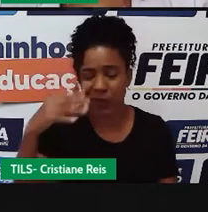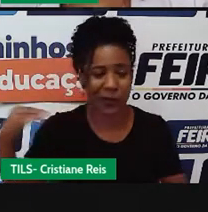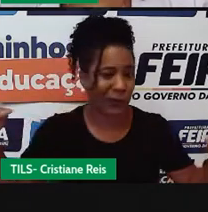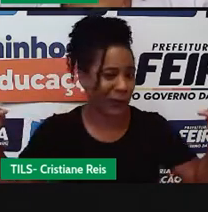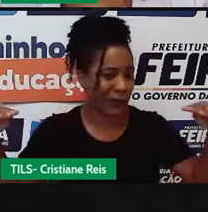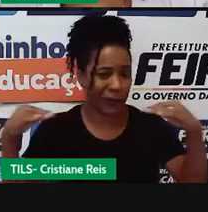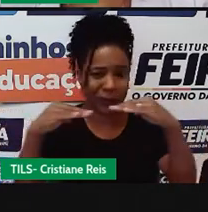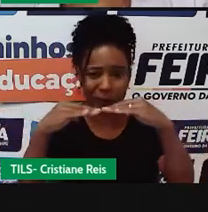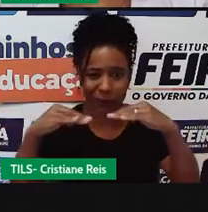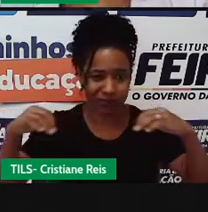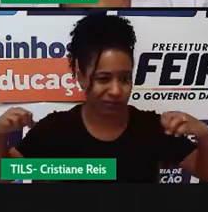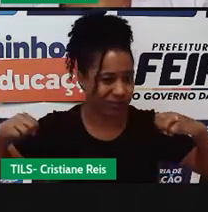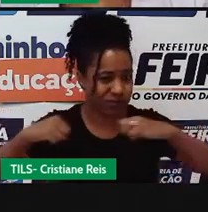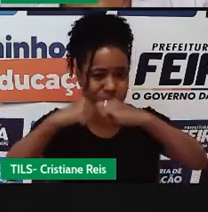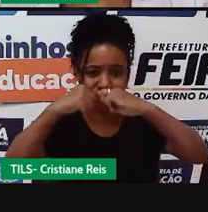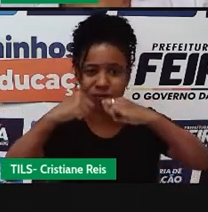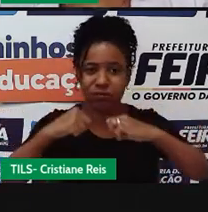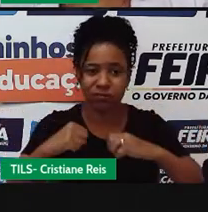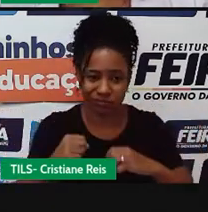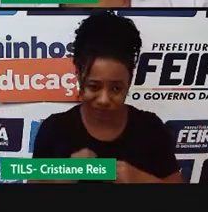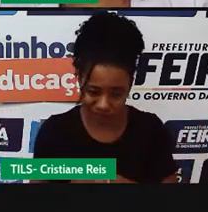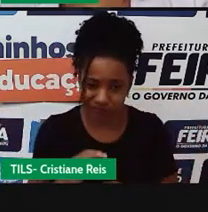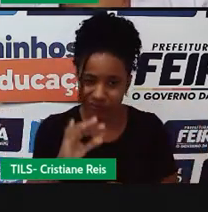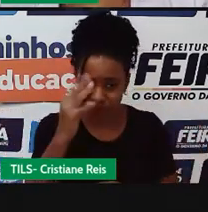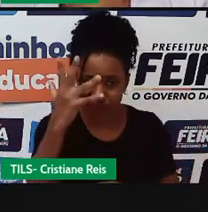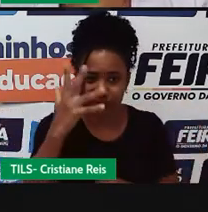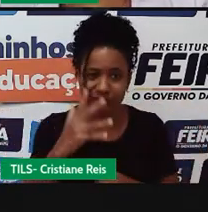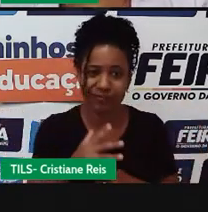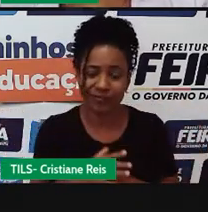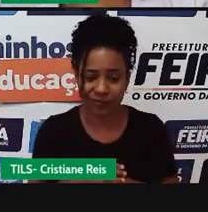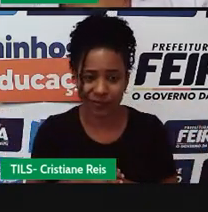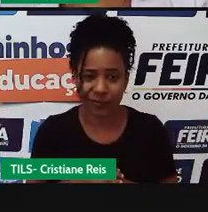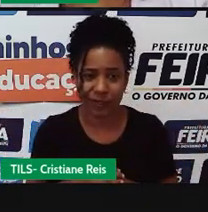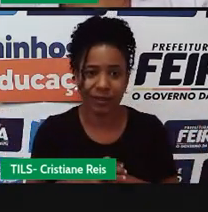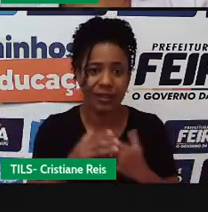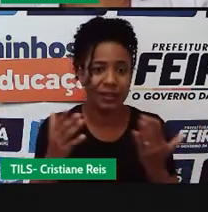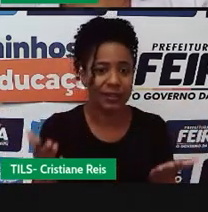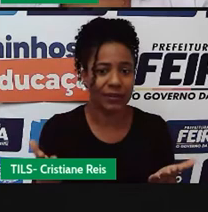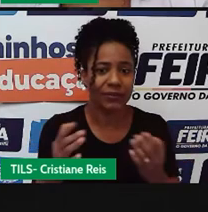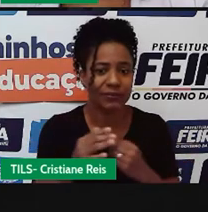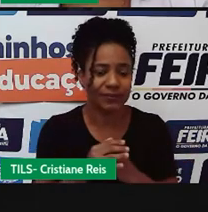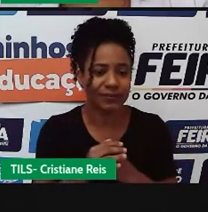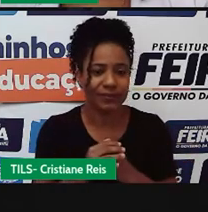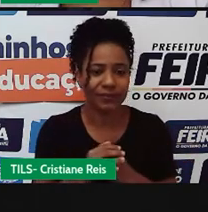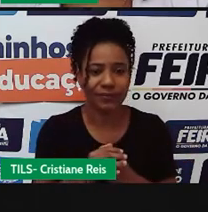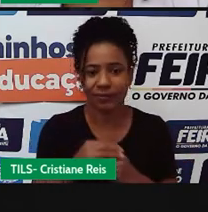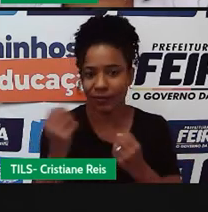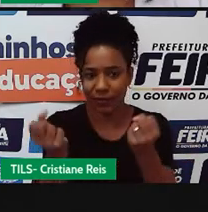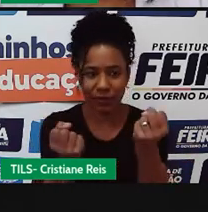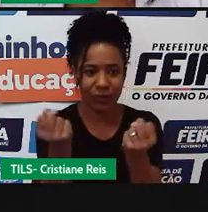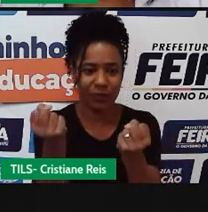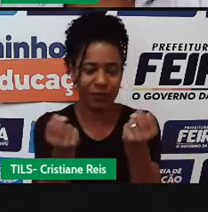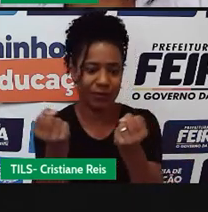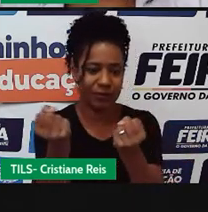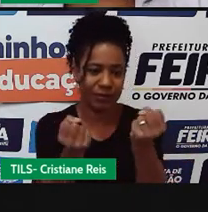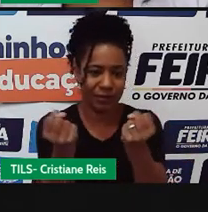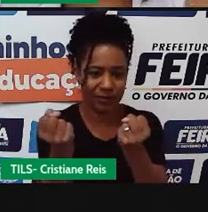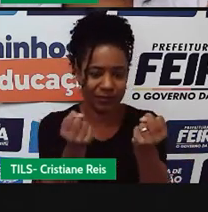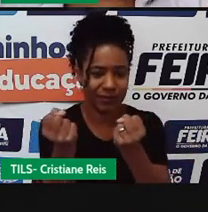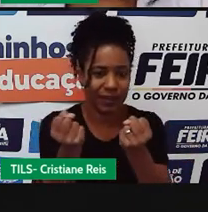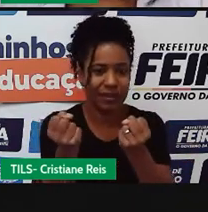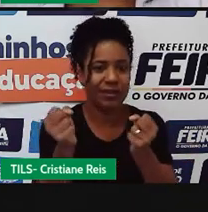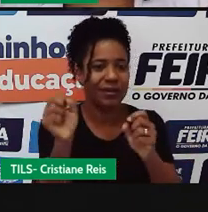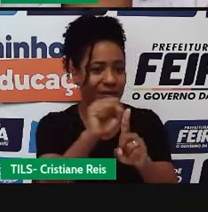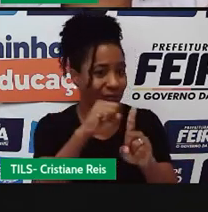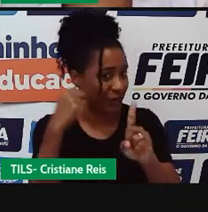então, de qualquer forma, essa é a nossa composição, a gente investe muito na ideia, né, do carro, e até porque carro, na nossa sociedade,